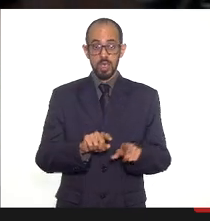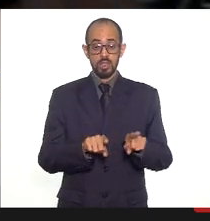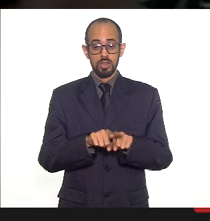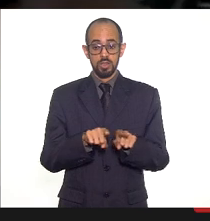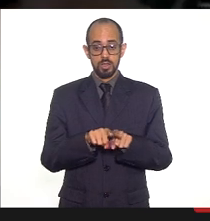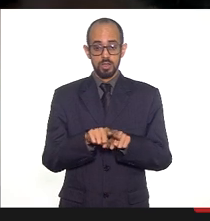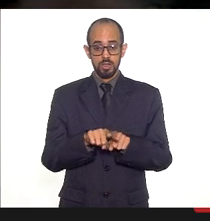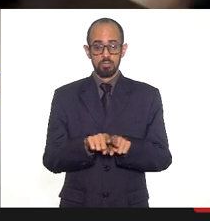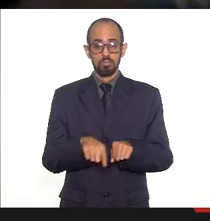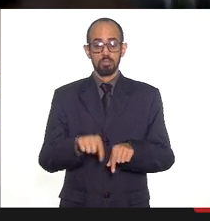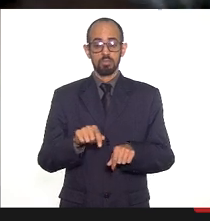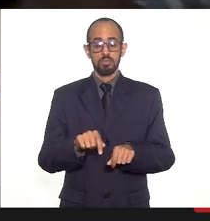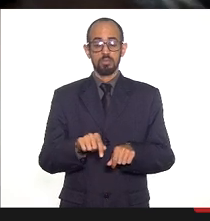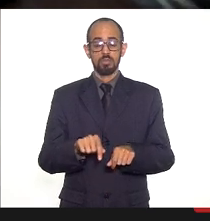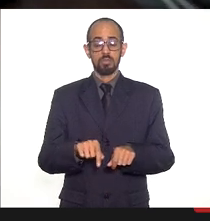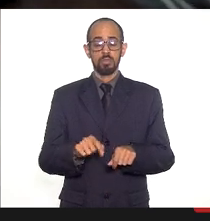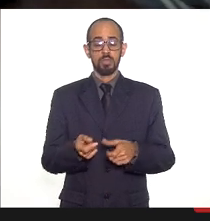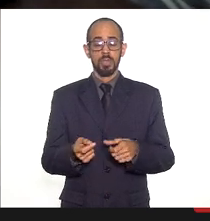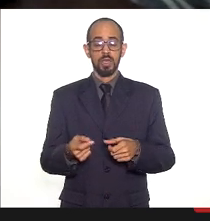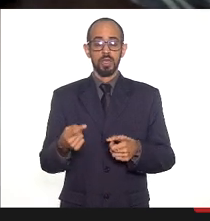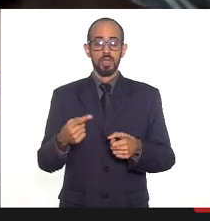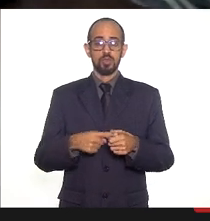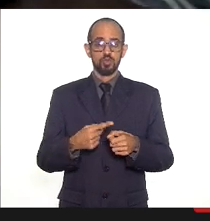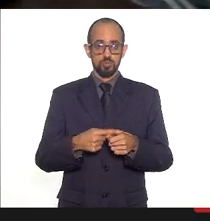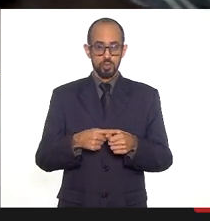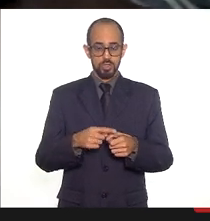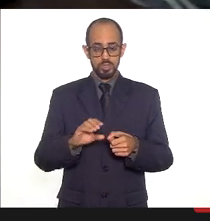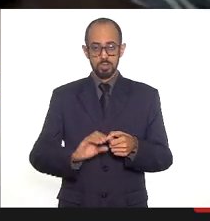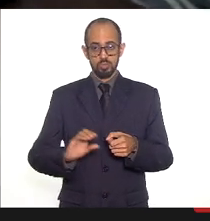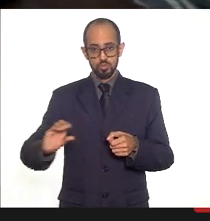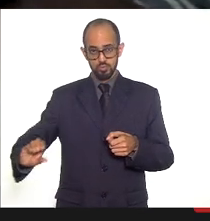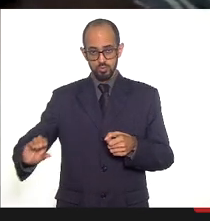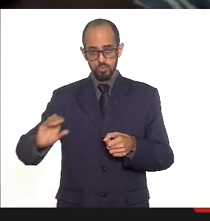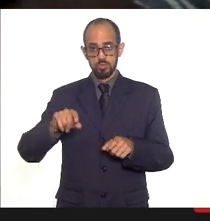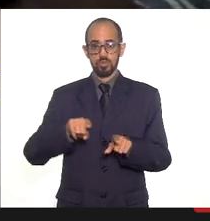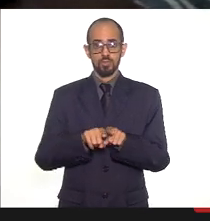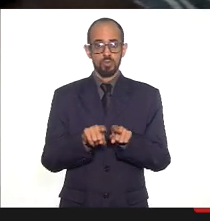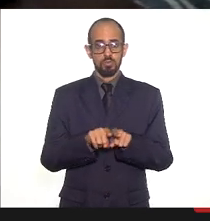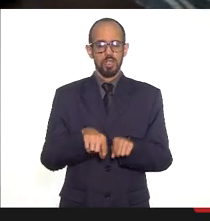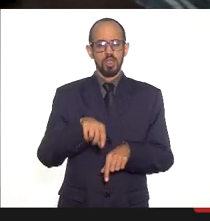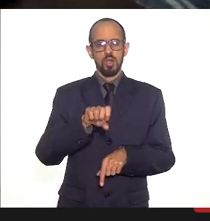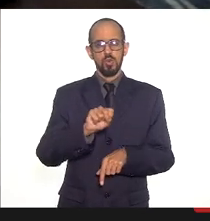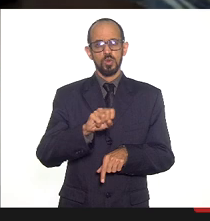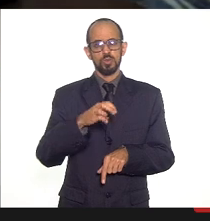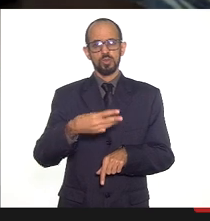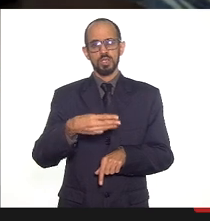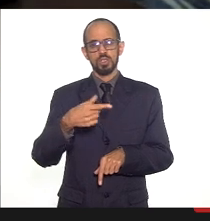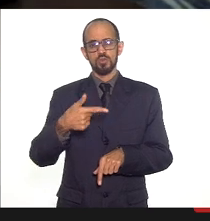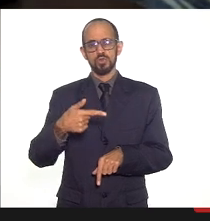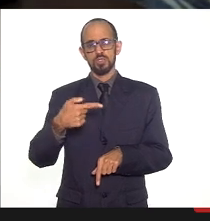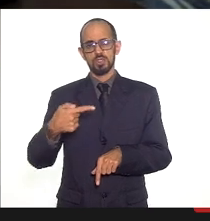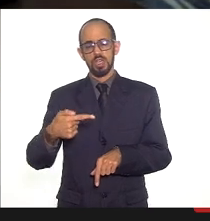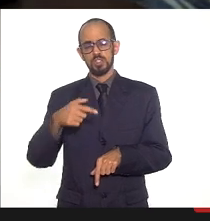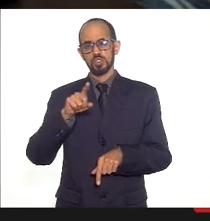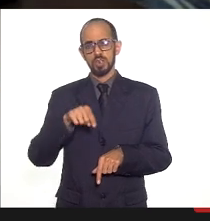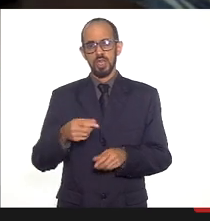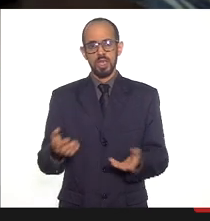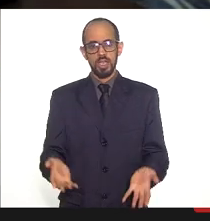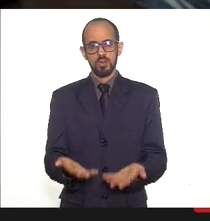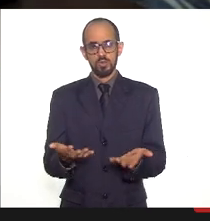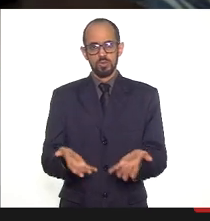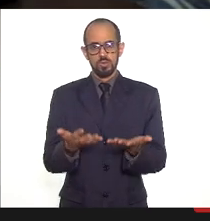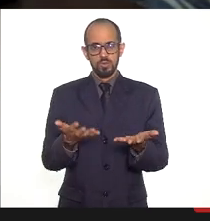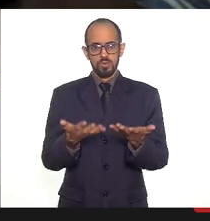centralizações para os municípios e a 8327 fomenta a expansão e a